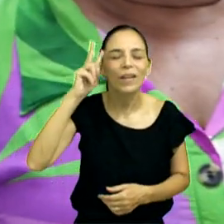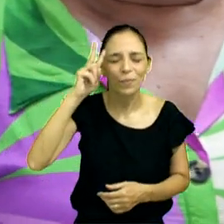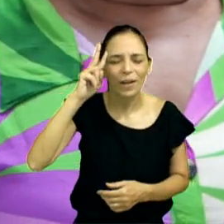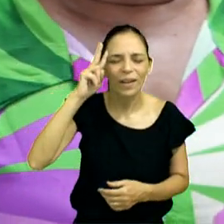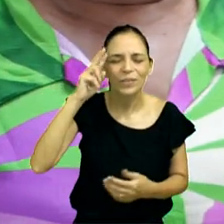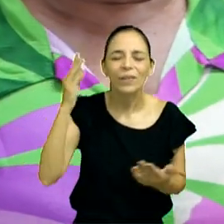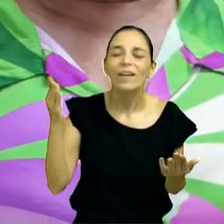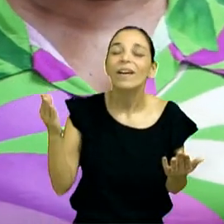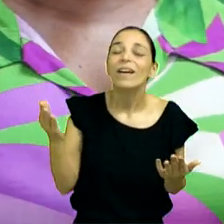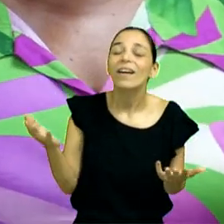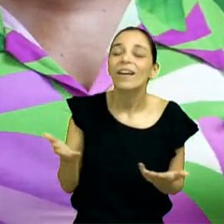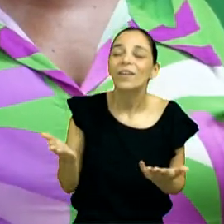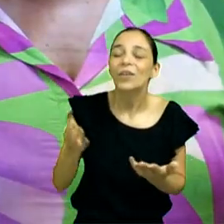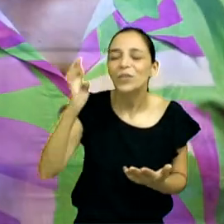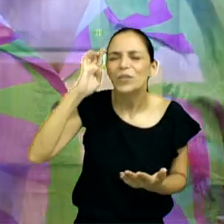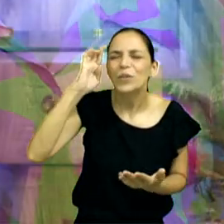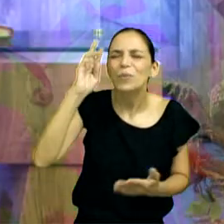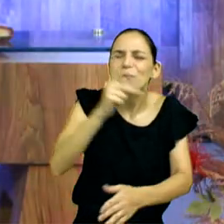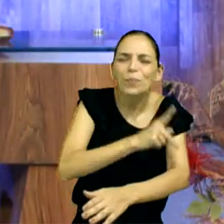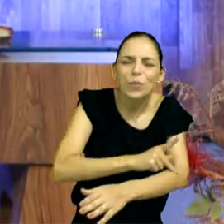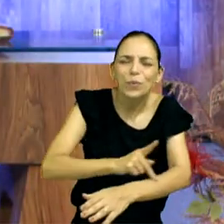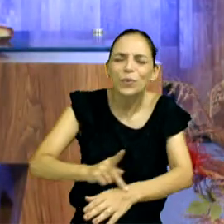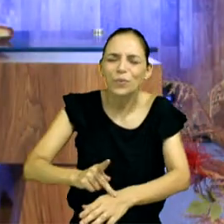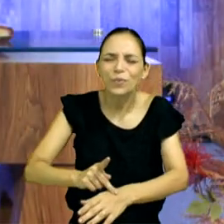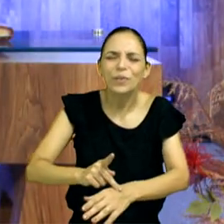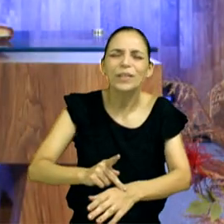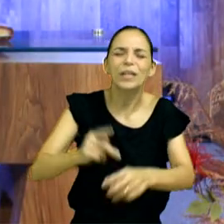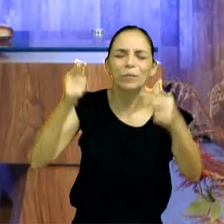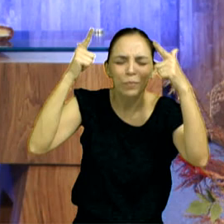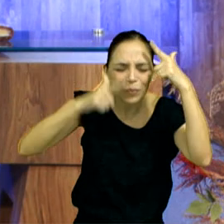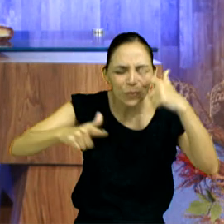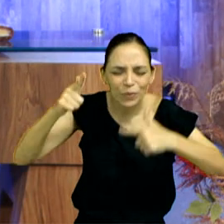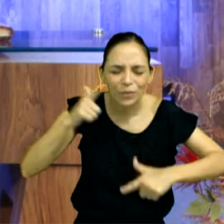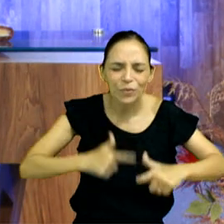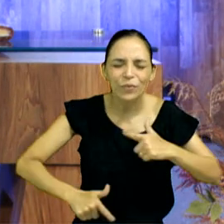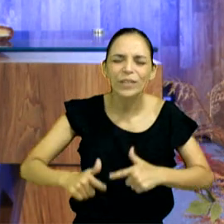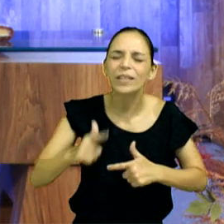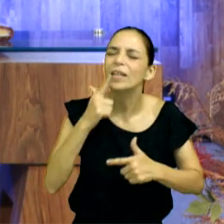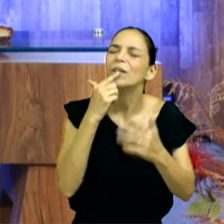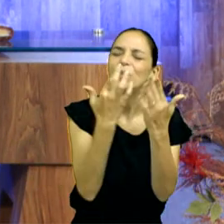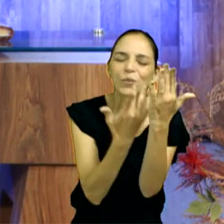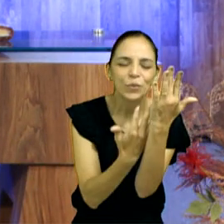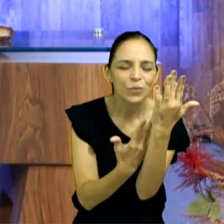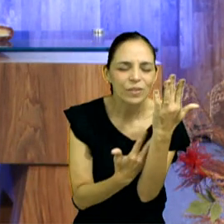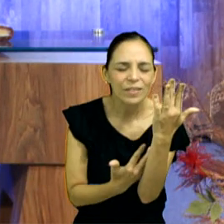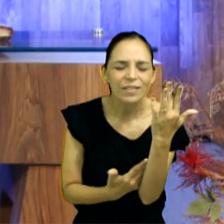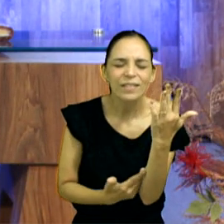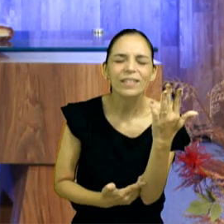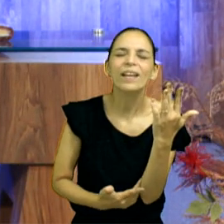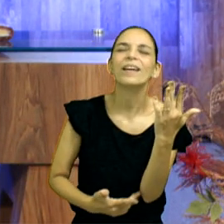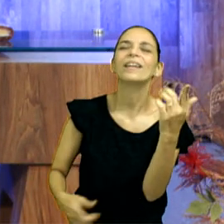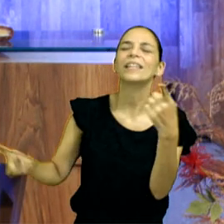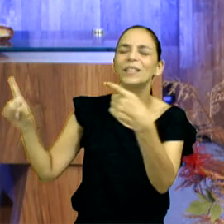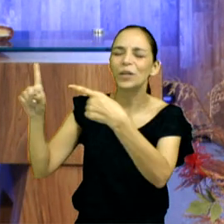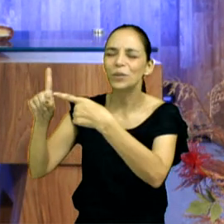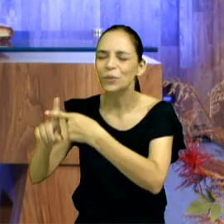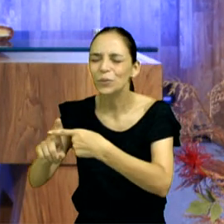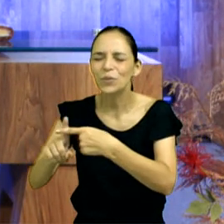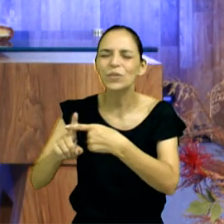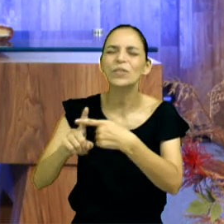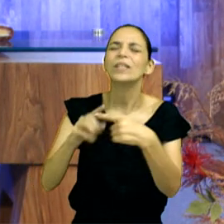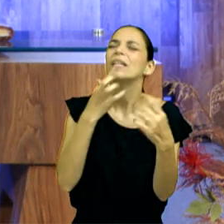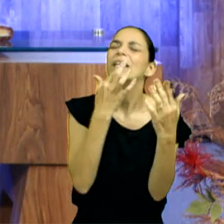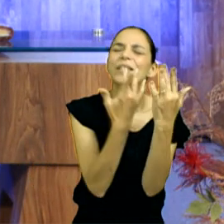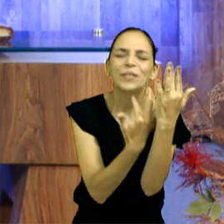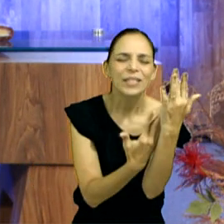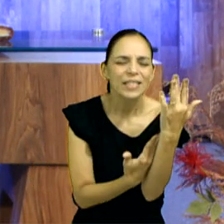tratado, pelo Senhor, purificado, com o sangue, maravilhoso da cruz, sangue que limpa, sangue que purifica,